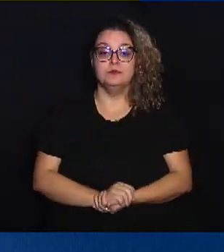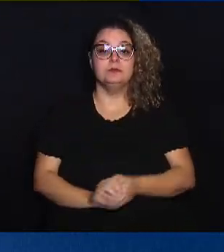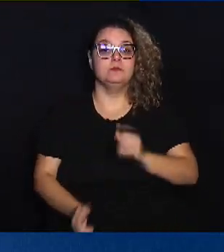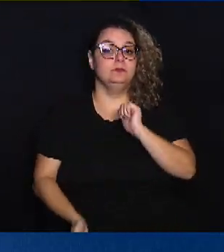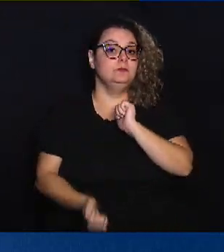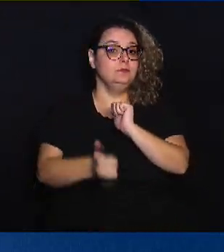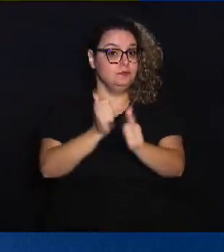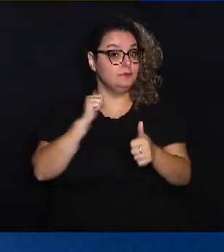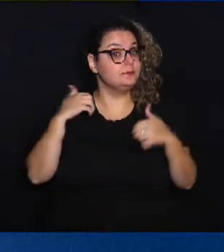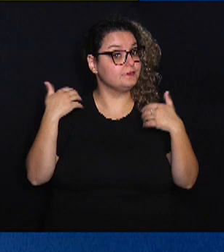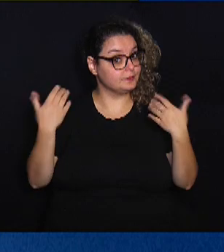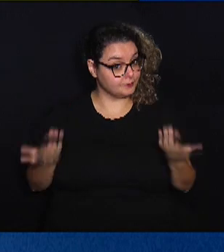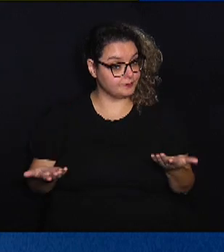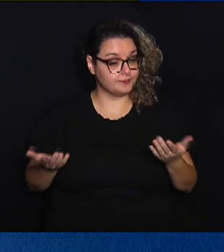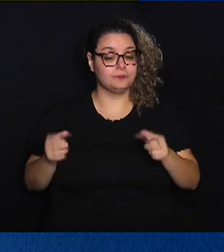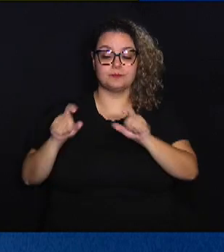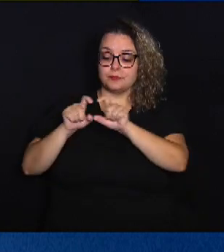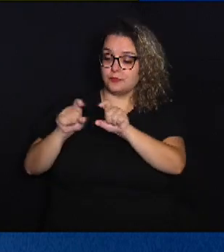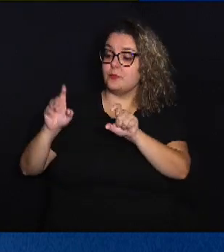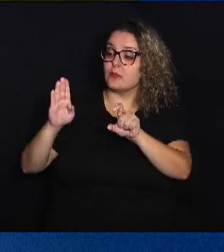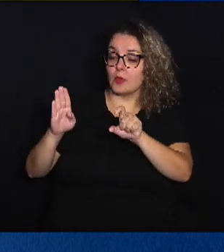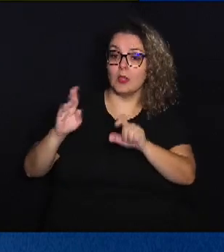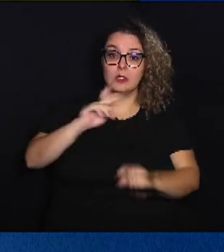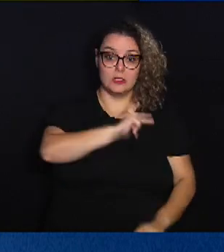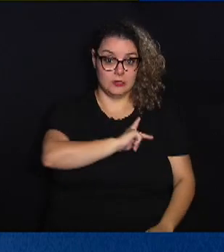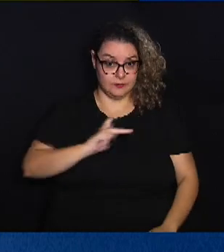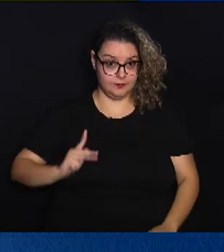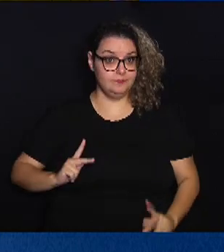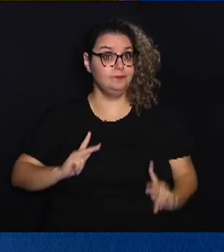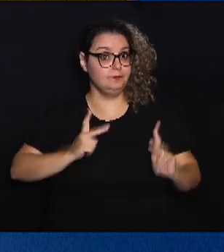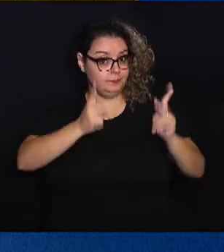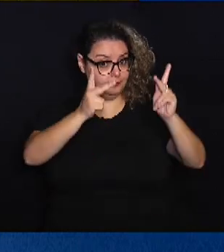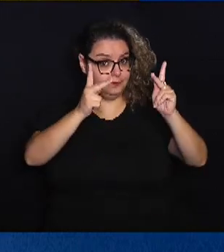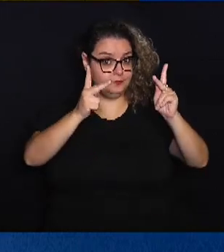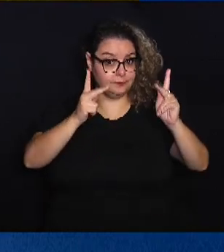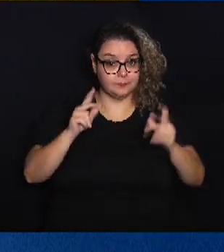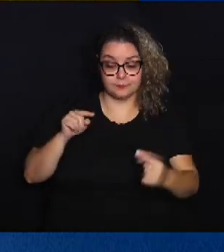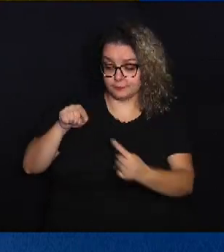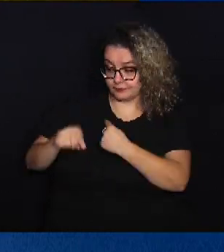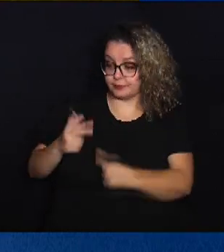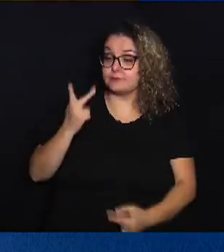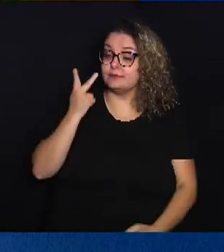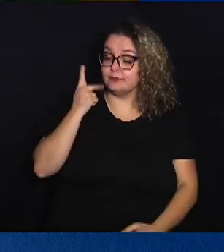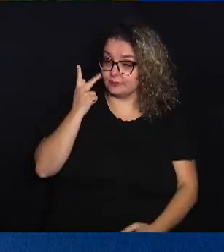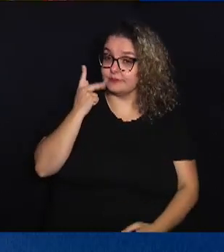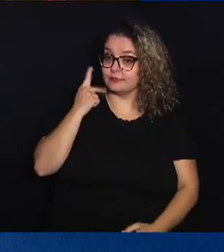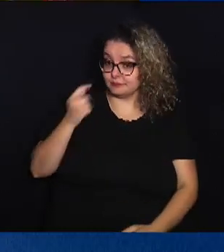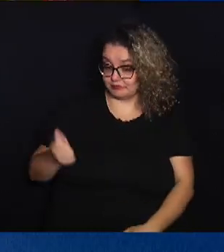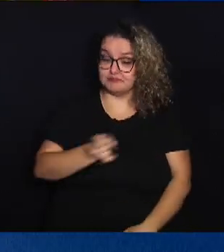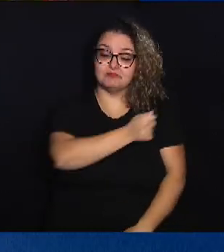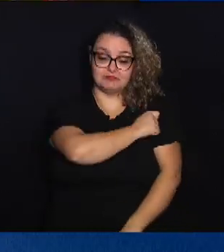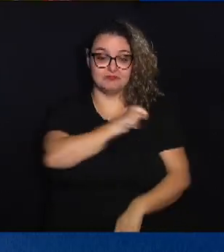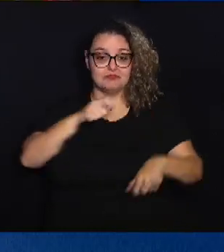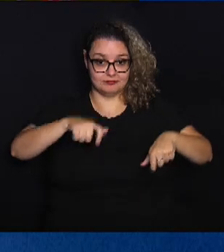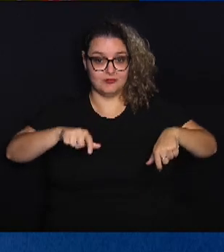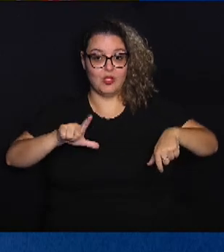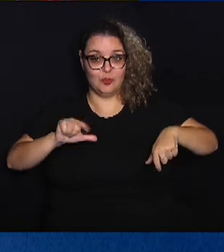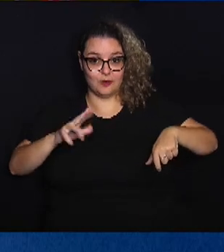esporte, na Série B, Ponte Preta vence Ceará com autoridade no Moisés Lucarelli.